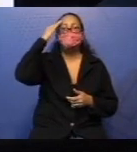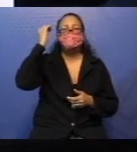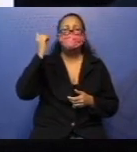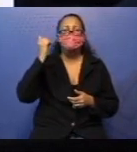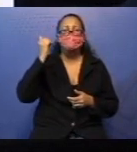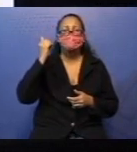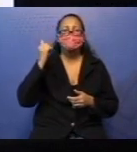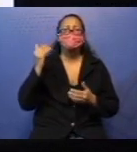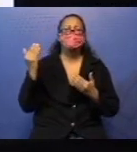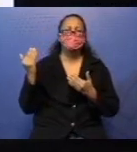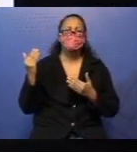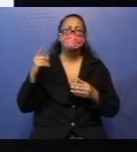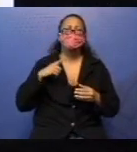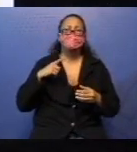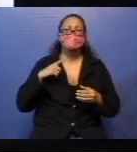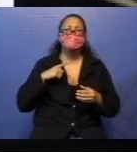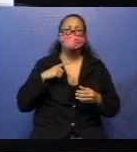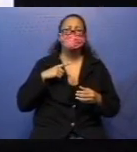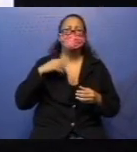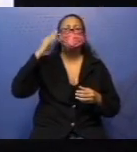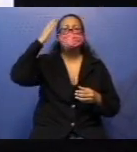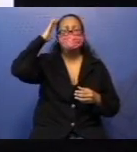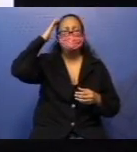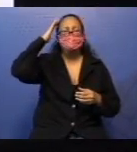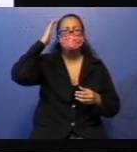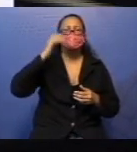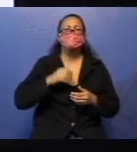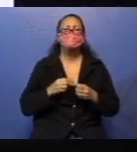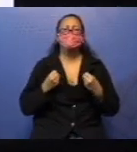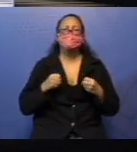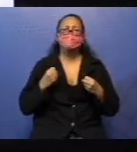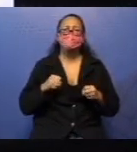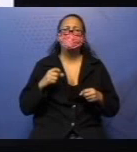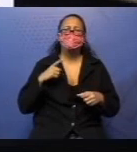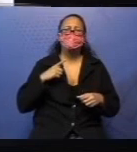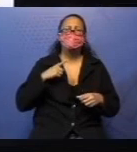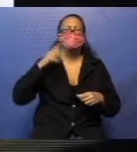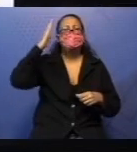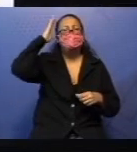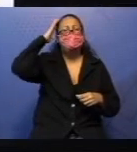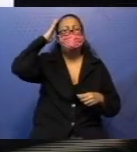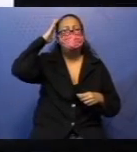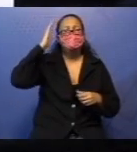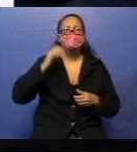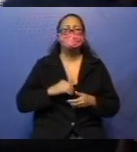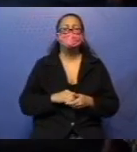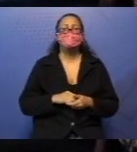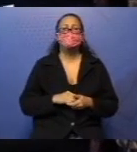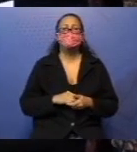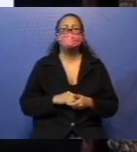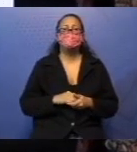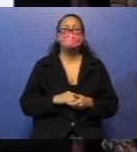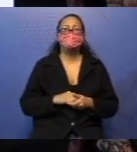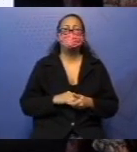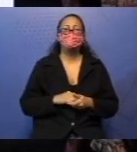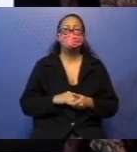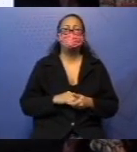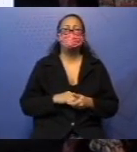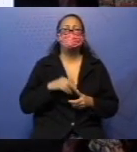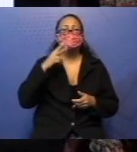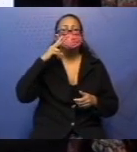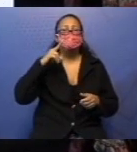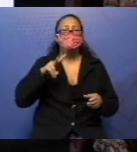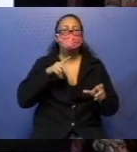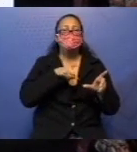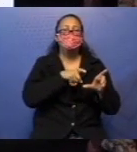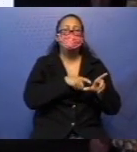que ter cabecinha. Beleza? Por enquanto, eu não eliminei nenhum. Ai, eu vou olhando os pezinhos.